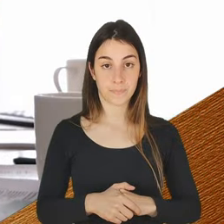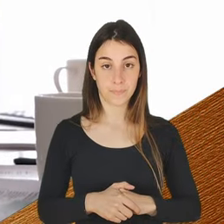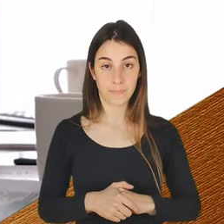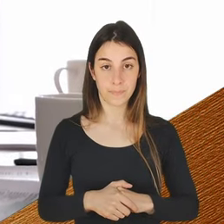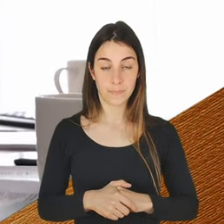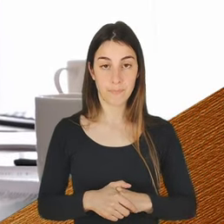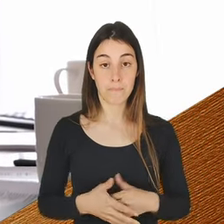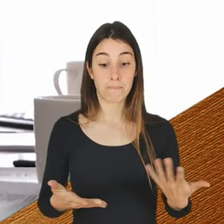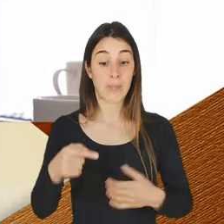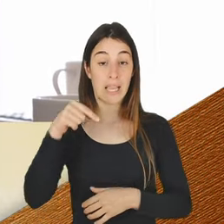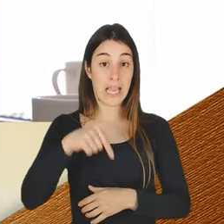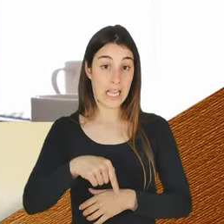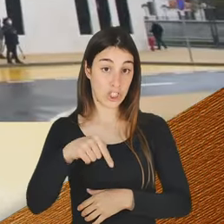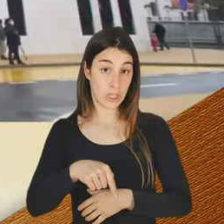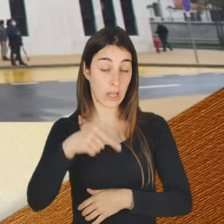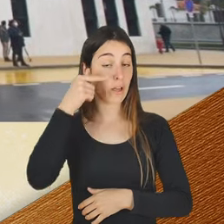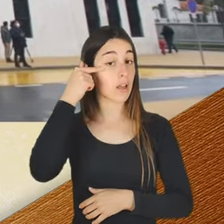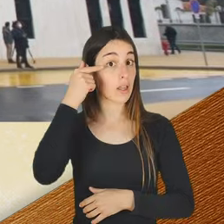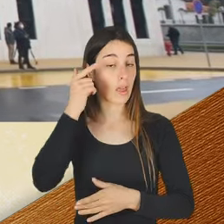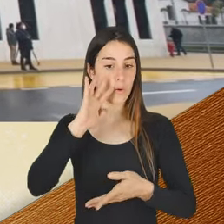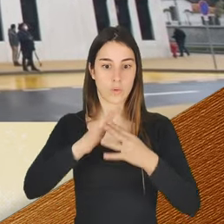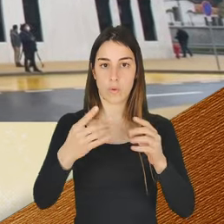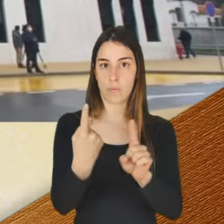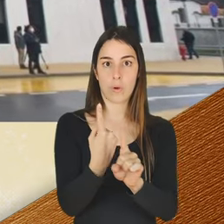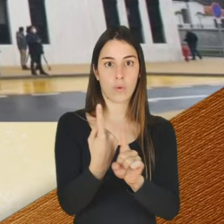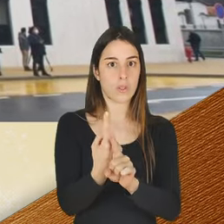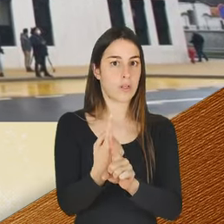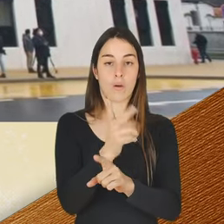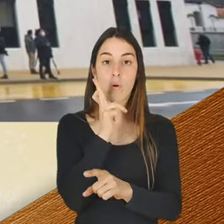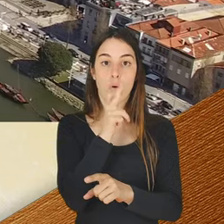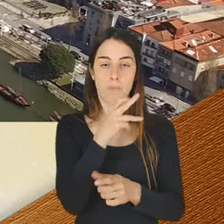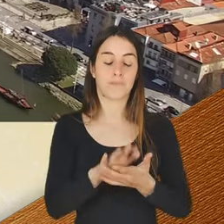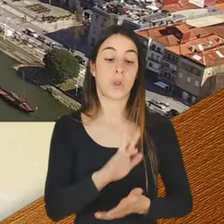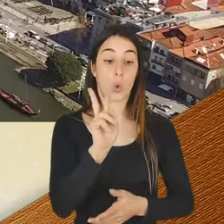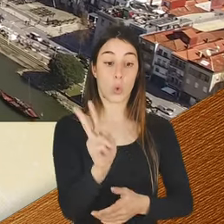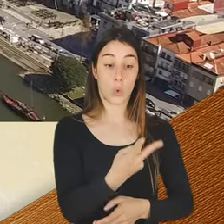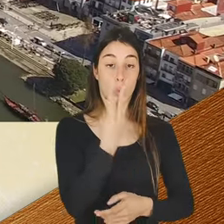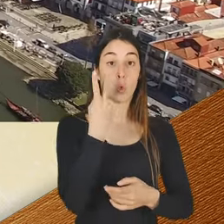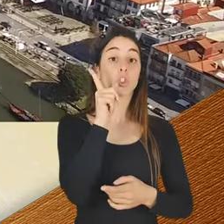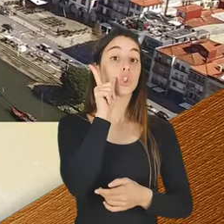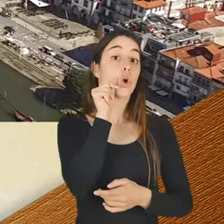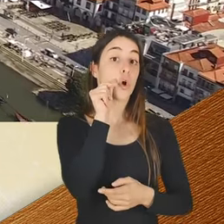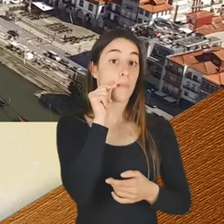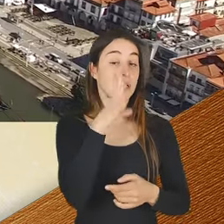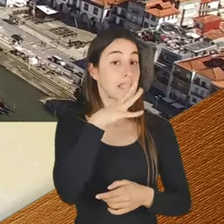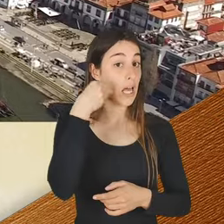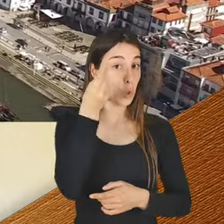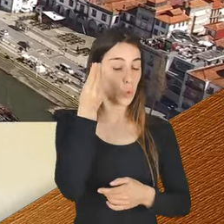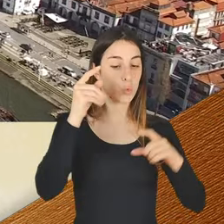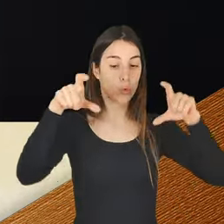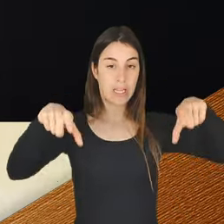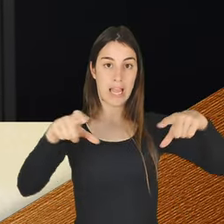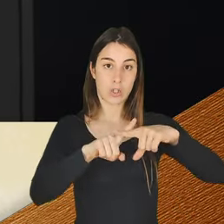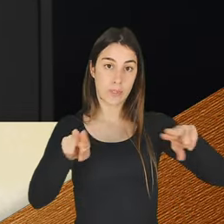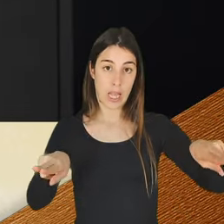Esta quinta-feira aconteceu inevitável. Dois homens adultos estavam internados no Hospital Santos Silva em Mafemude, Vila Nova de Gaia, Sul do Porto, e